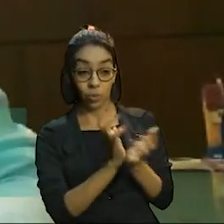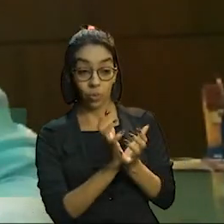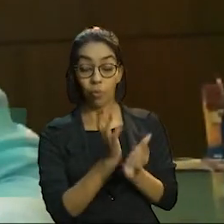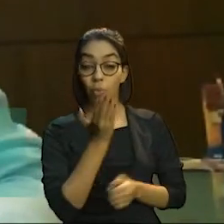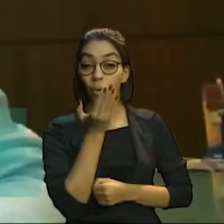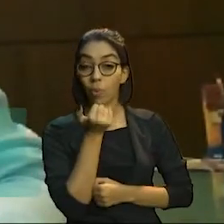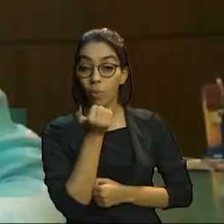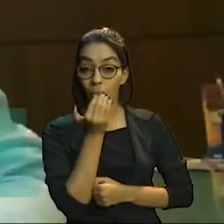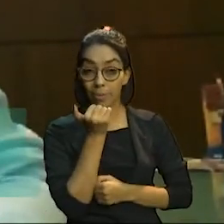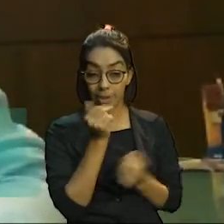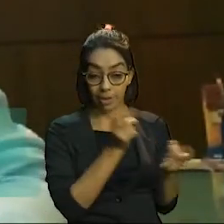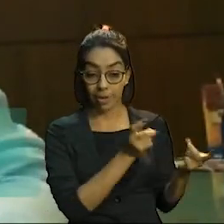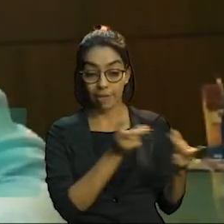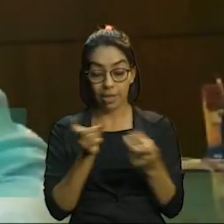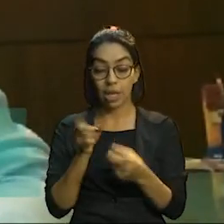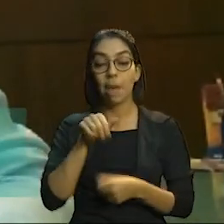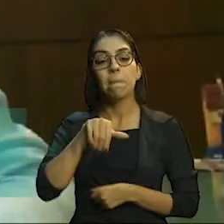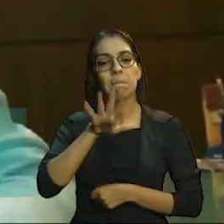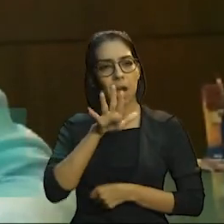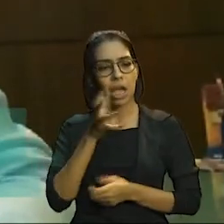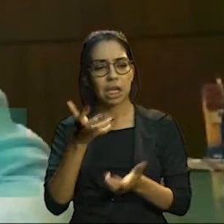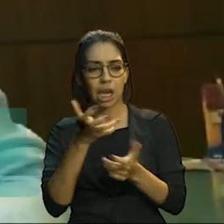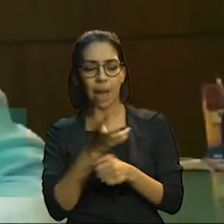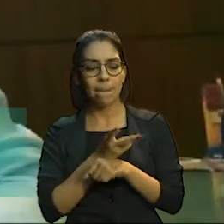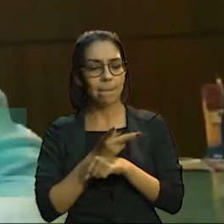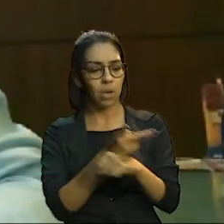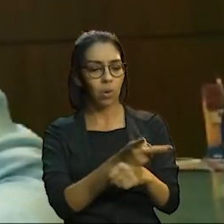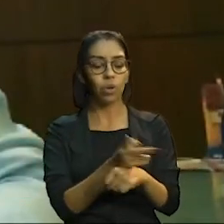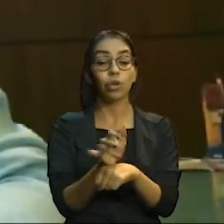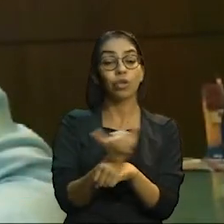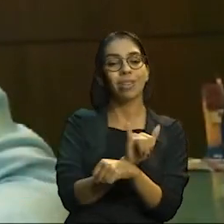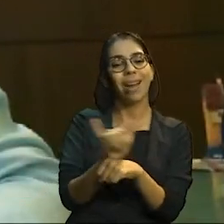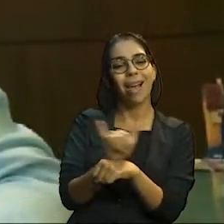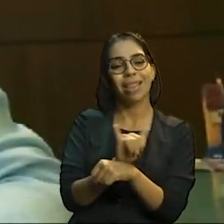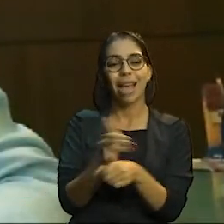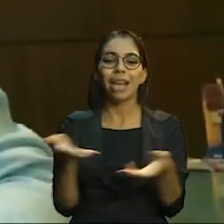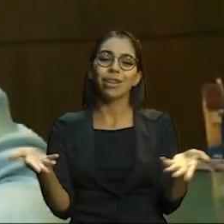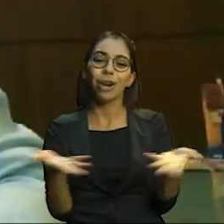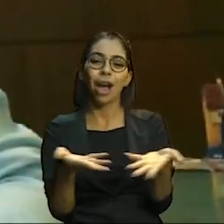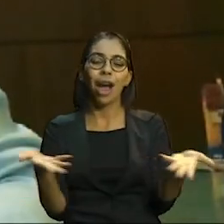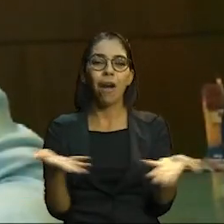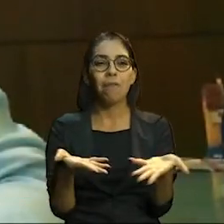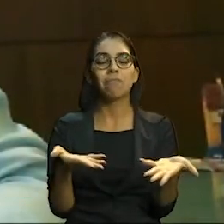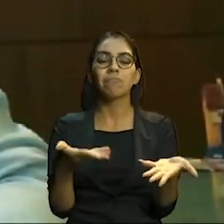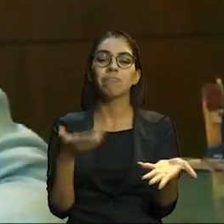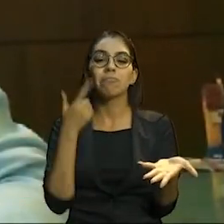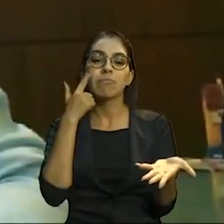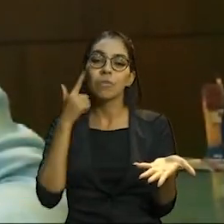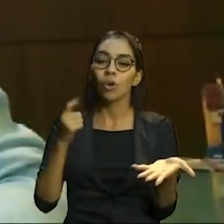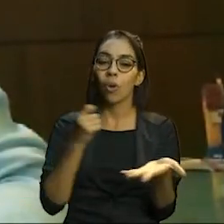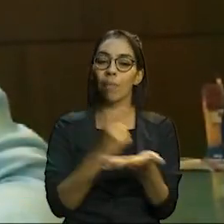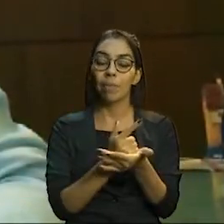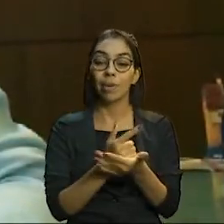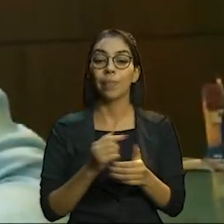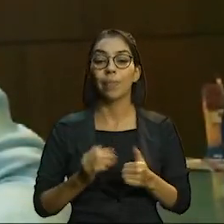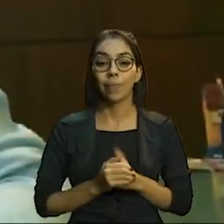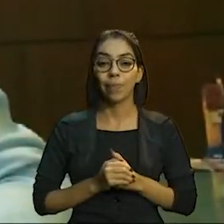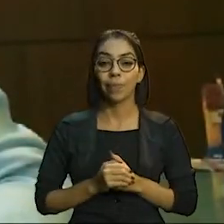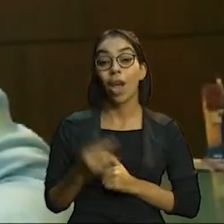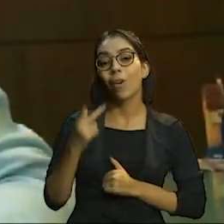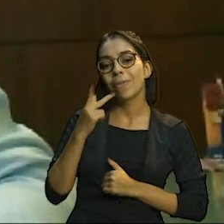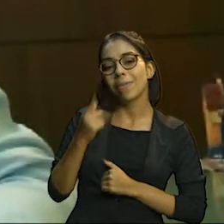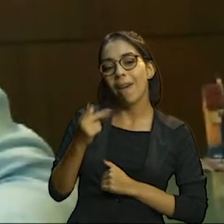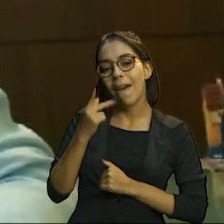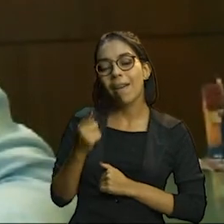uma tendência das pessoas buscarem uma alternativa em alimentos. Como aqui no Ceará